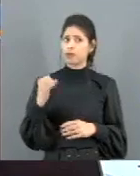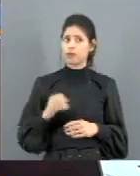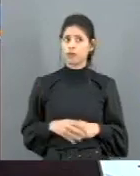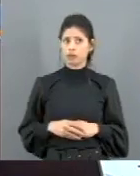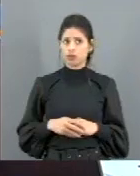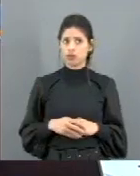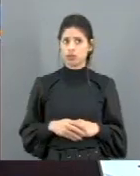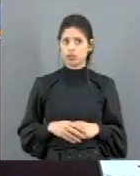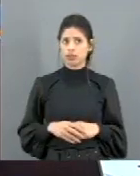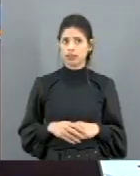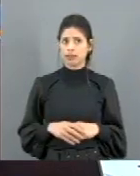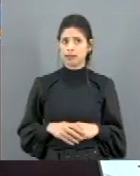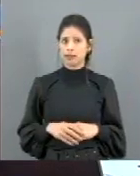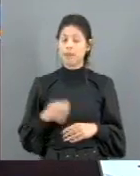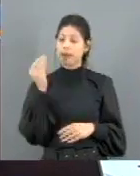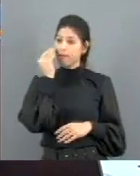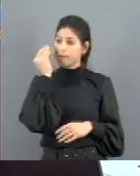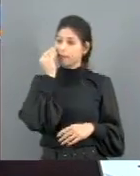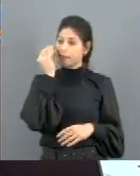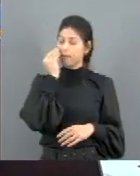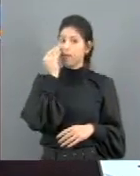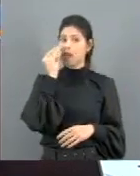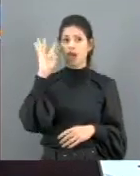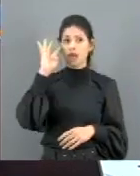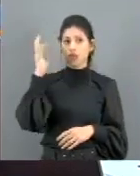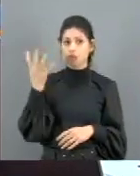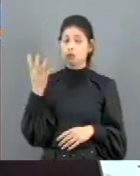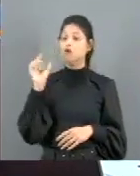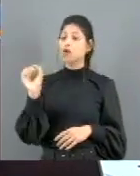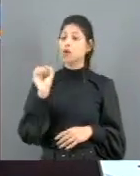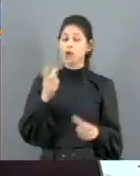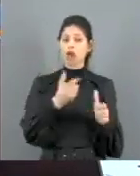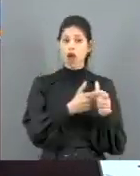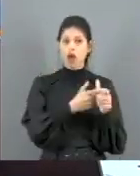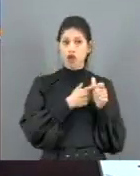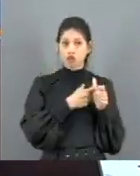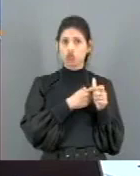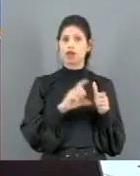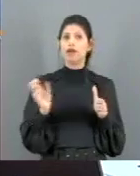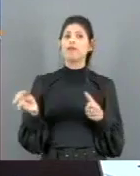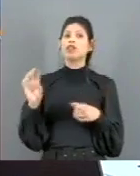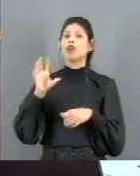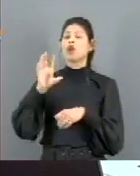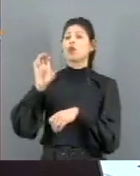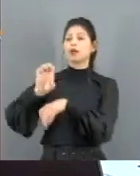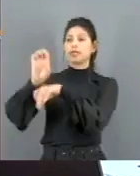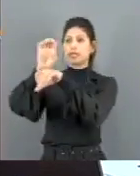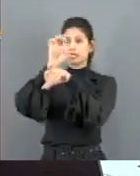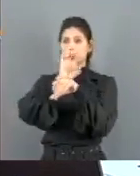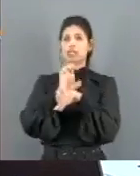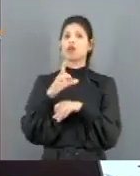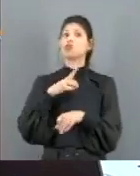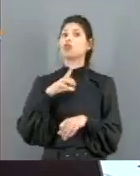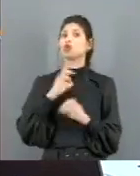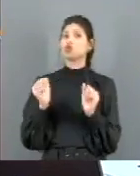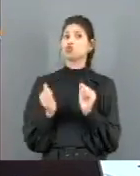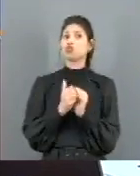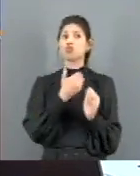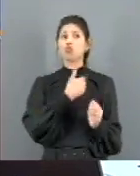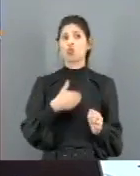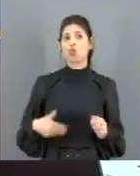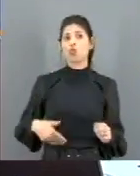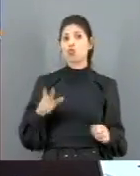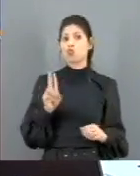É uma forma de compensação das dívidas que os estados têm com a União quando usarem